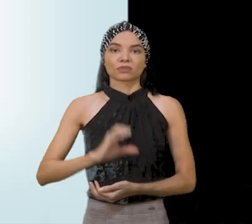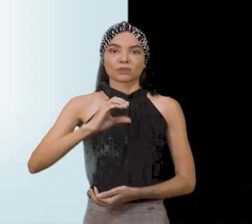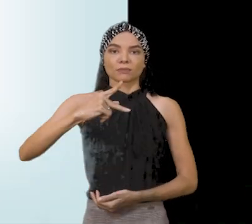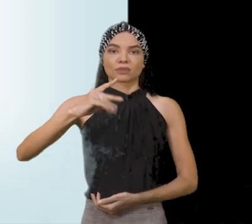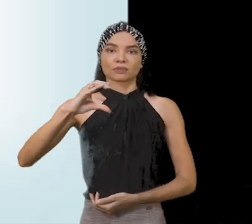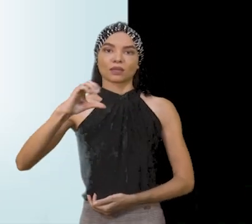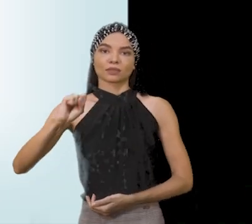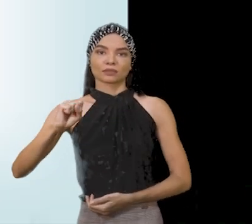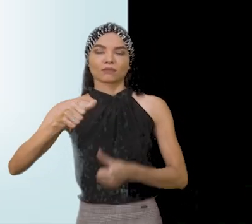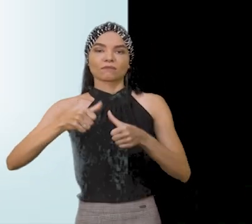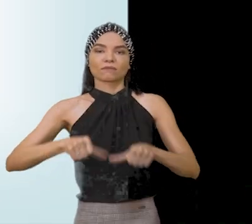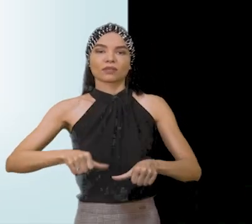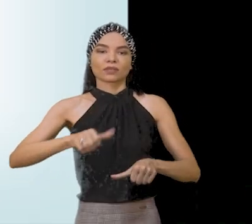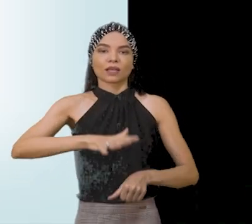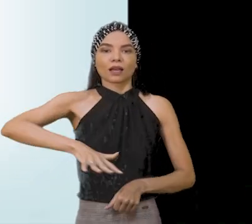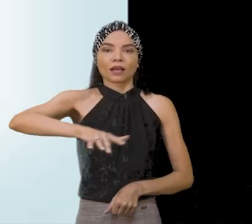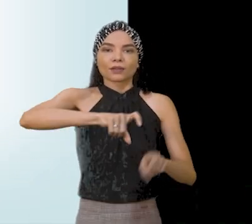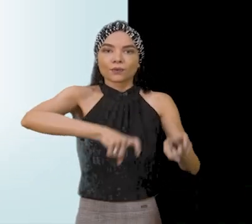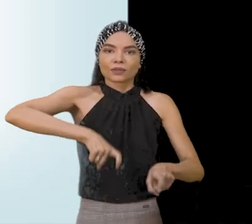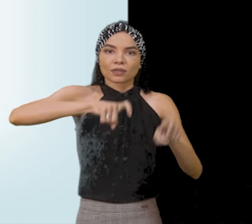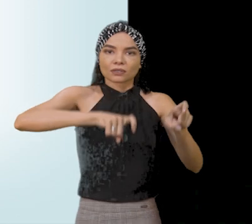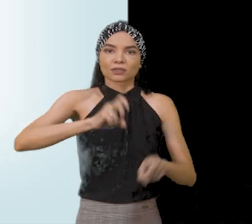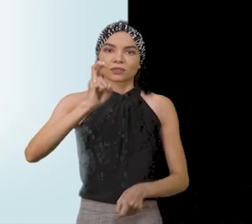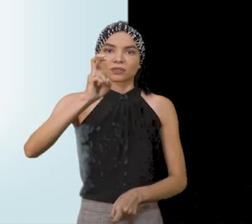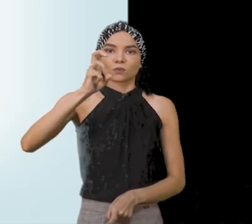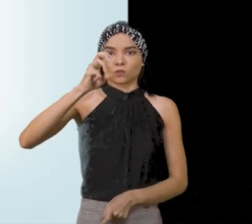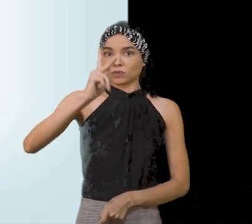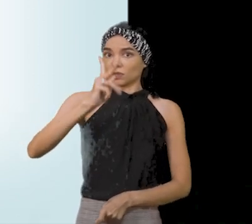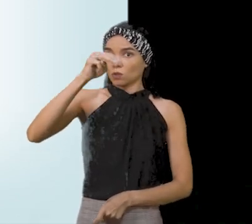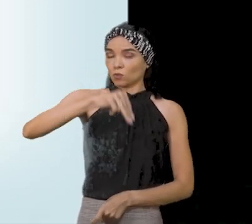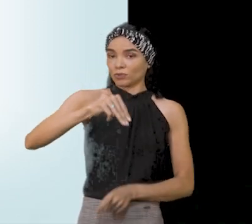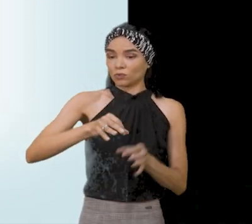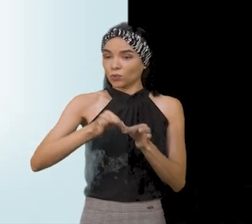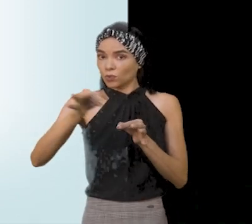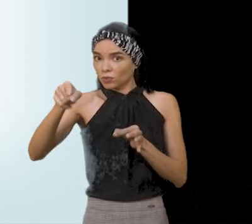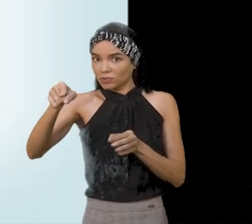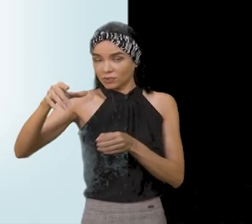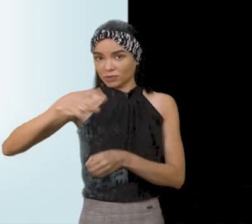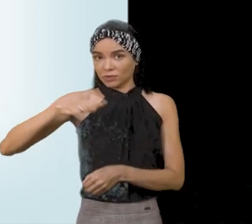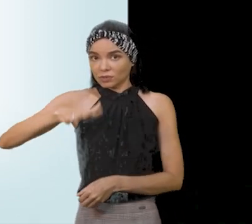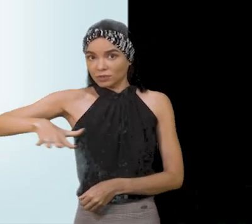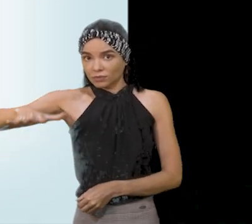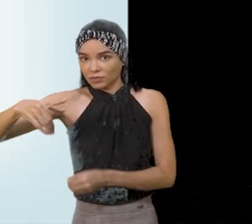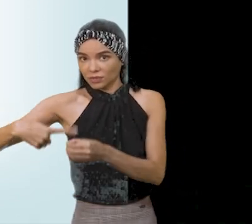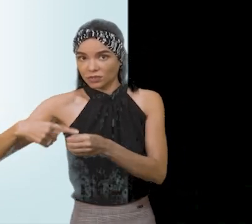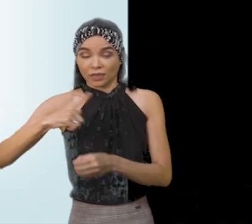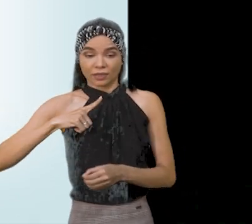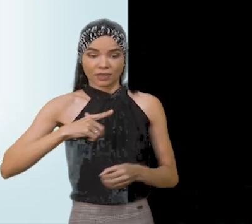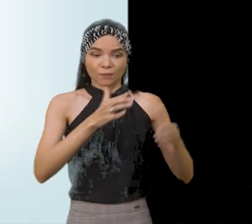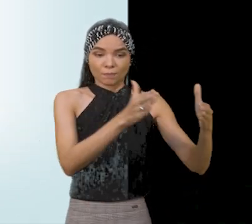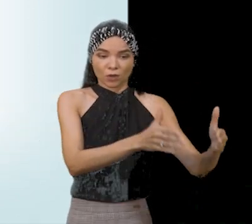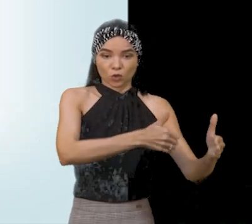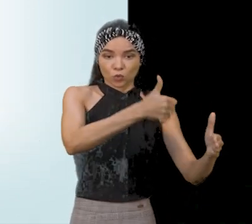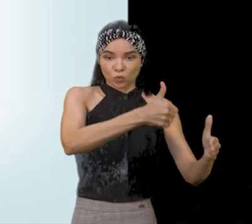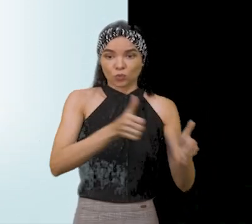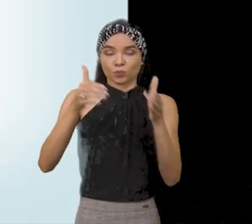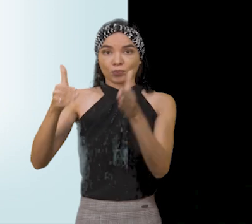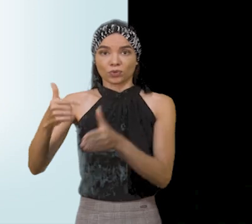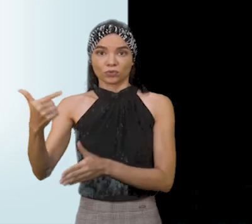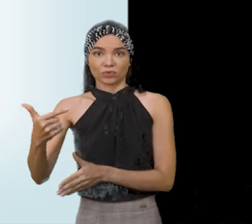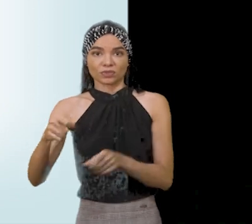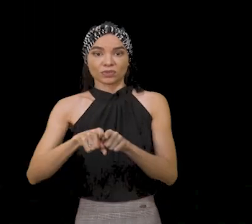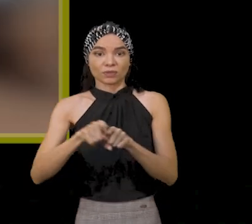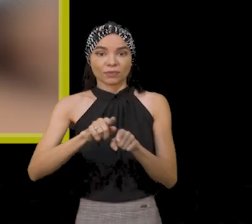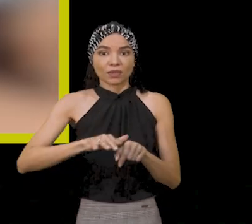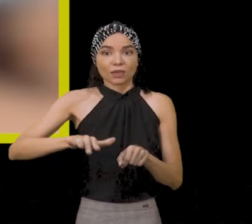O CPCS fica na zona rural, a 5 quilômetros do centro da cidade, e a estrutura é dividida entre o bloco 1 e 2 e o